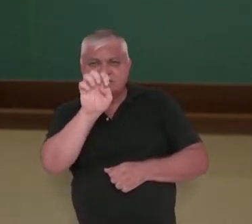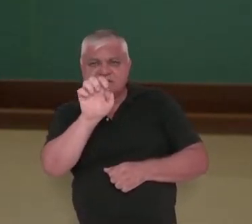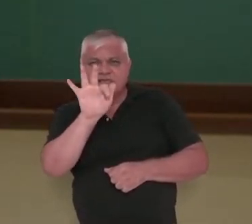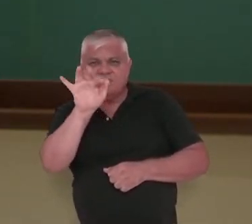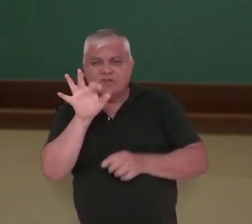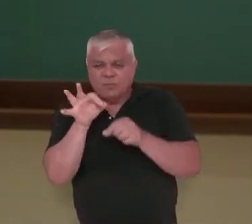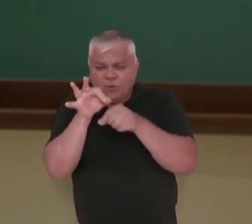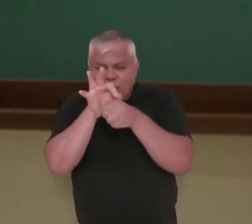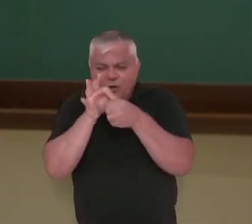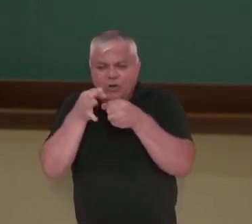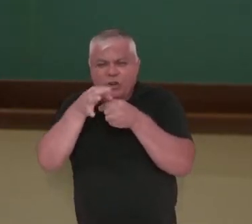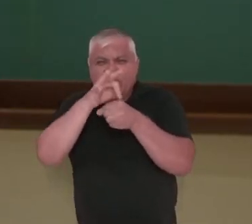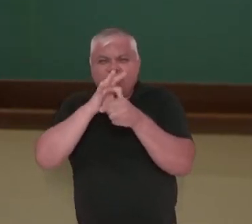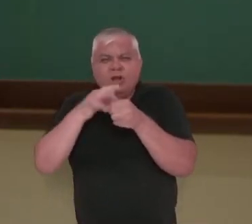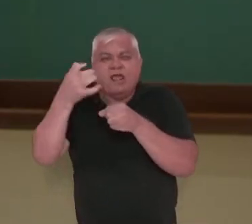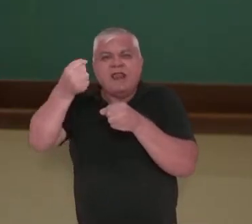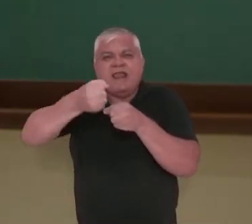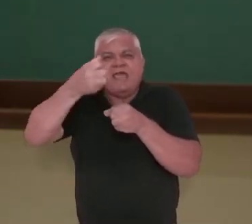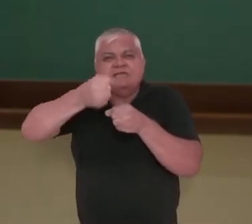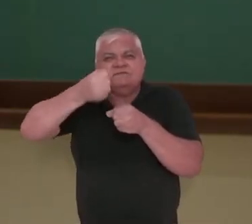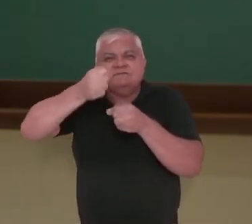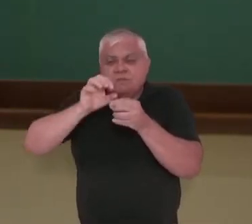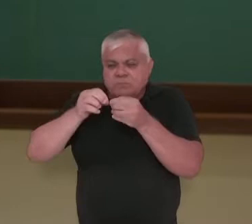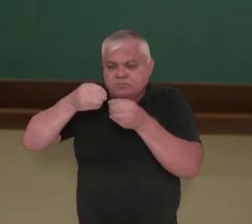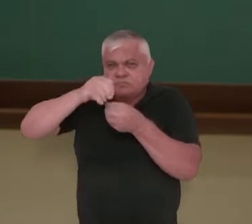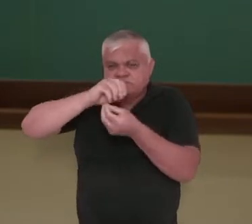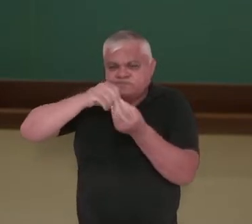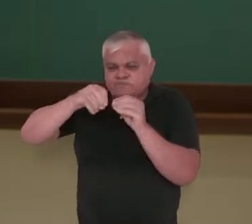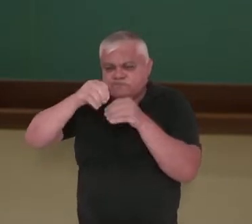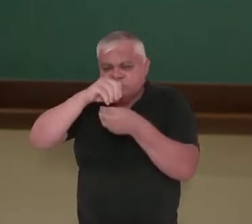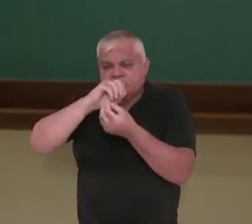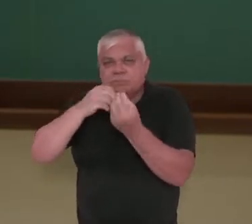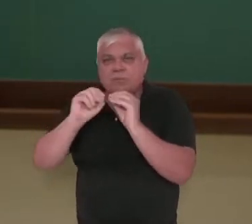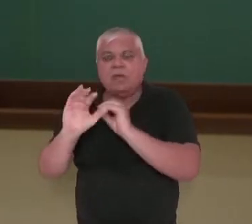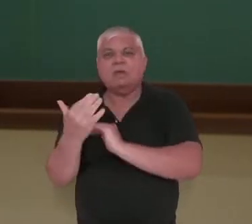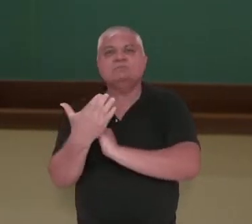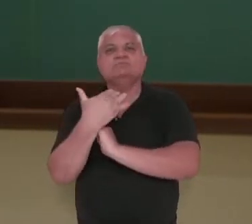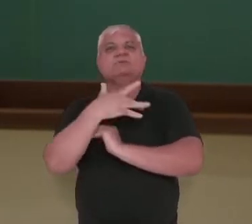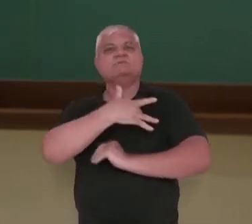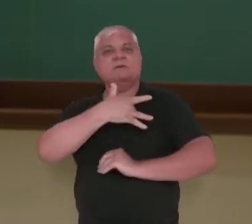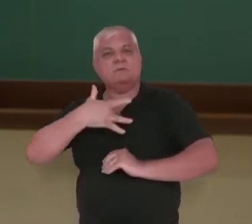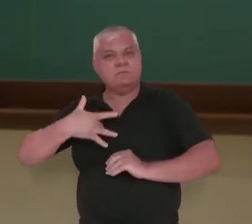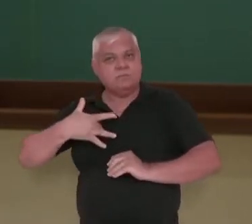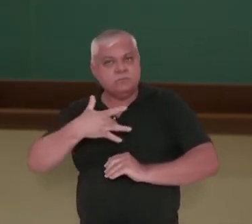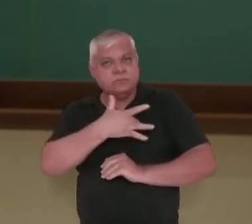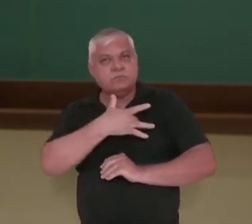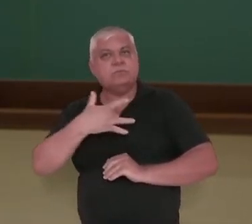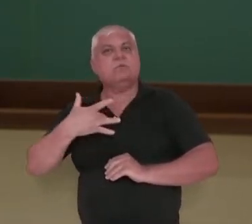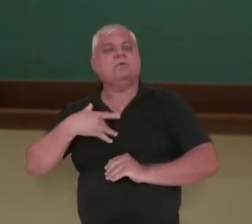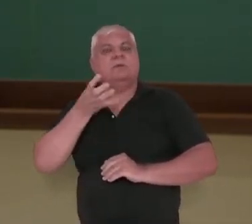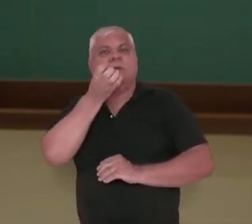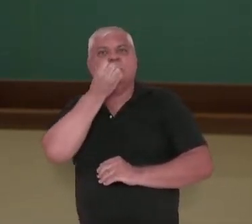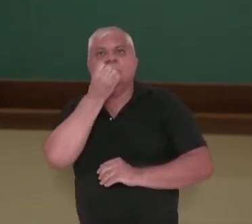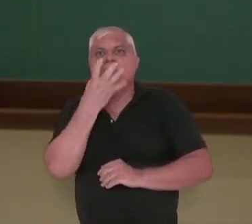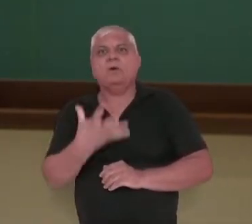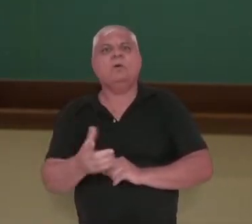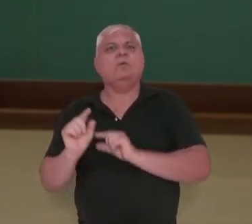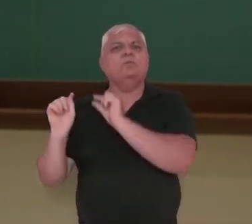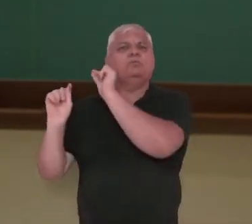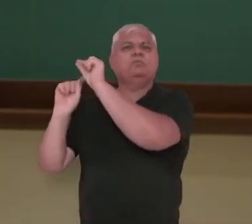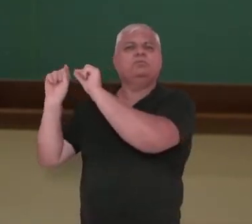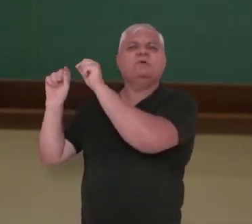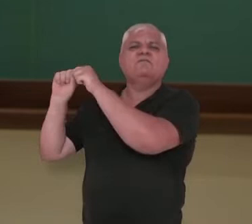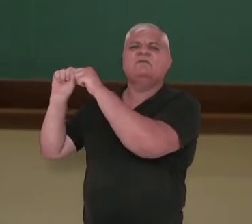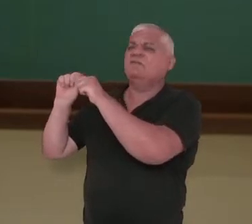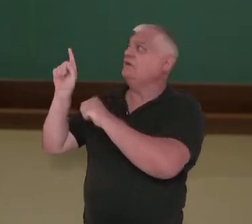lactobacilos verdadeiros, as bactérias que são em prol da nossa saúde, são benéficas. O que dá para fazer com isso